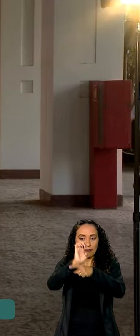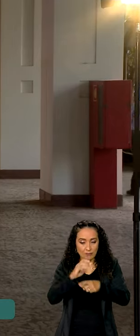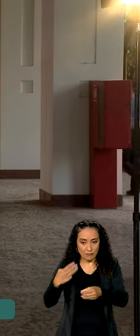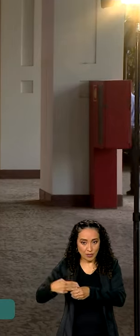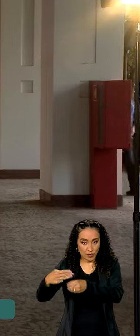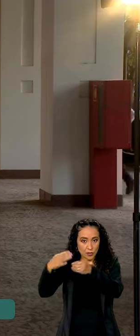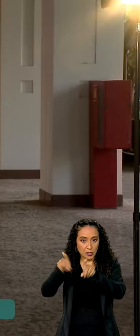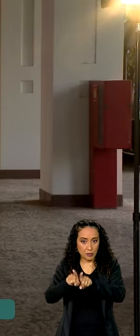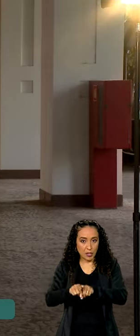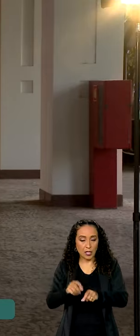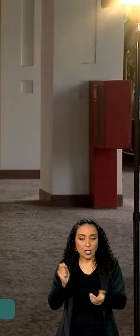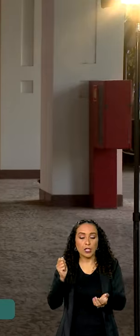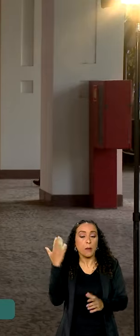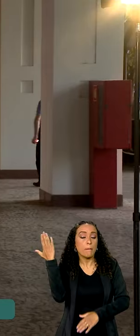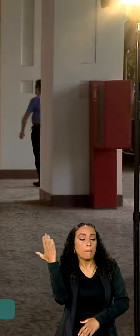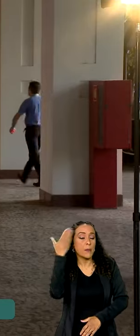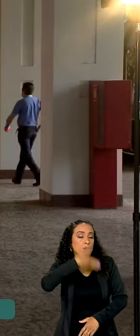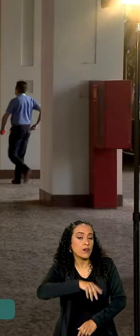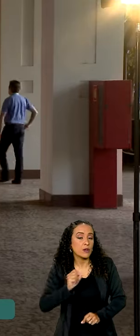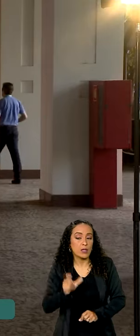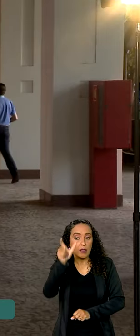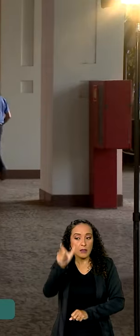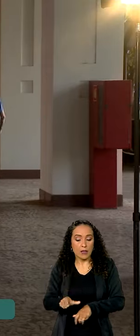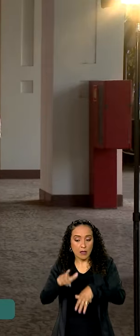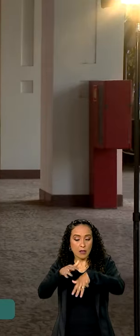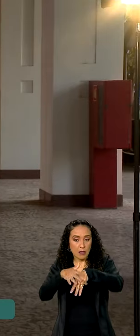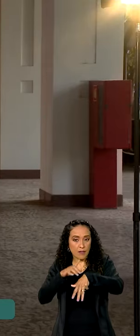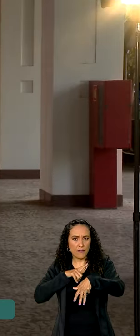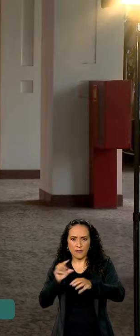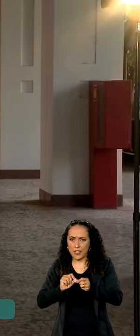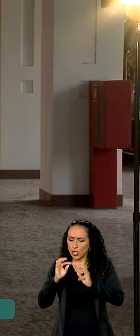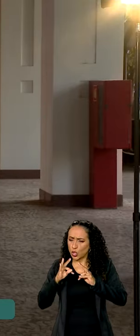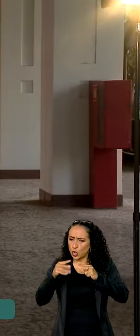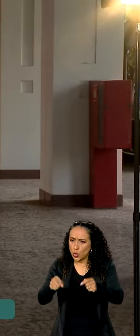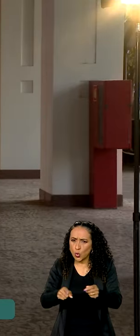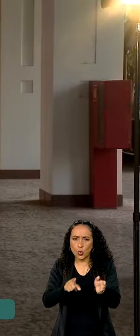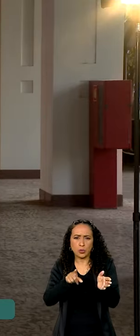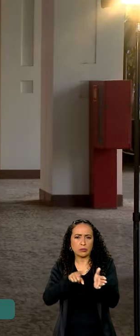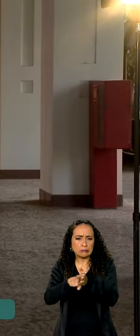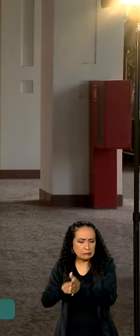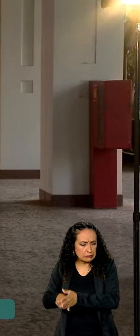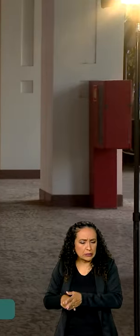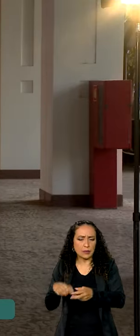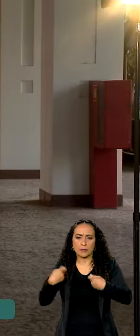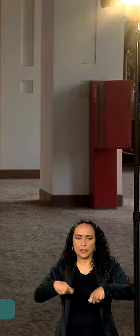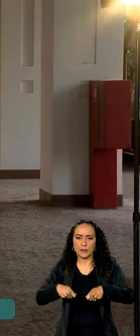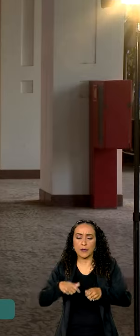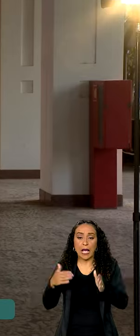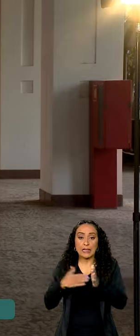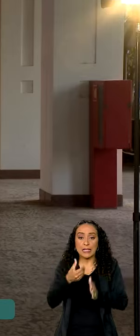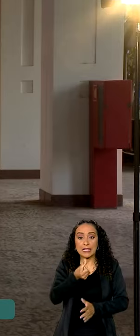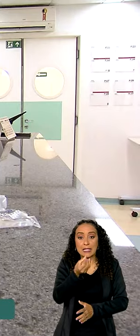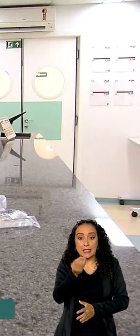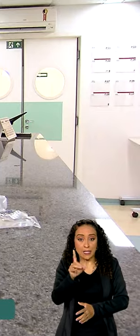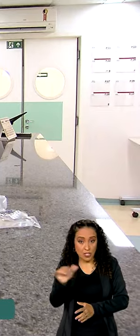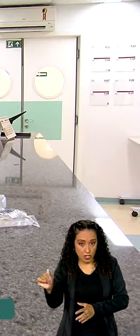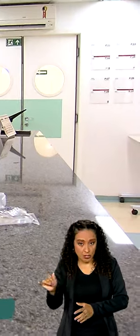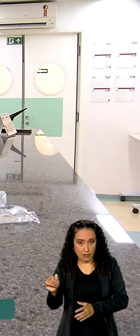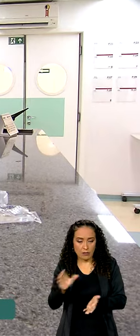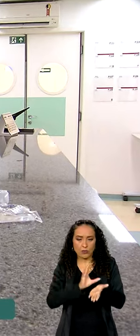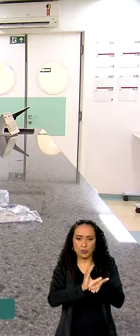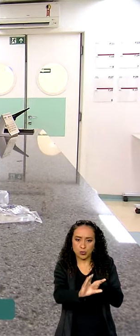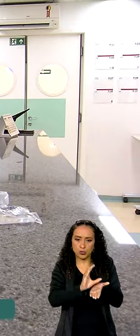e municipais que comprovarem que o paciente fez todos os procedimentos necessários em até 60 dias. O